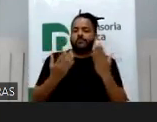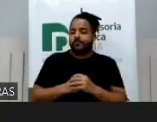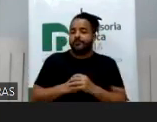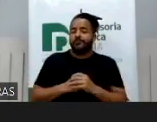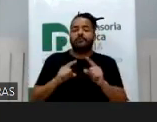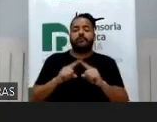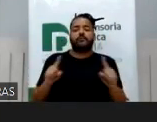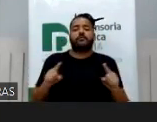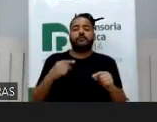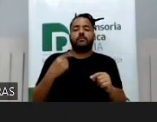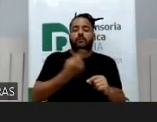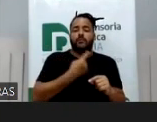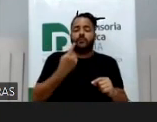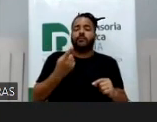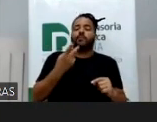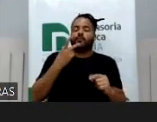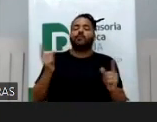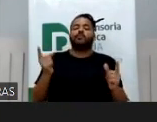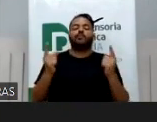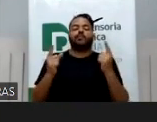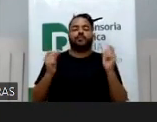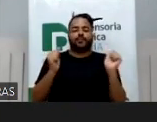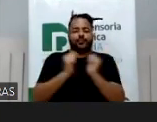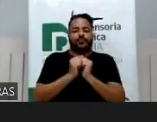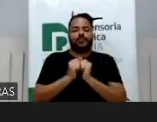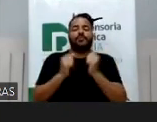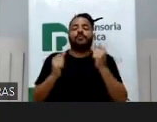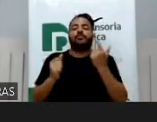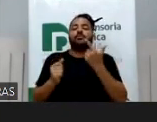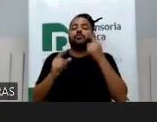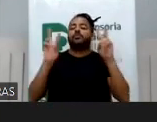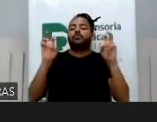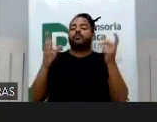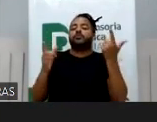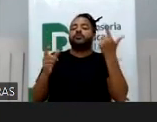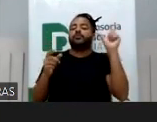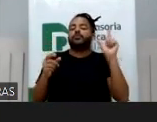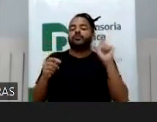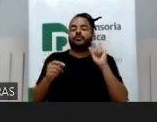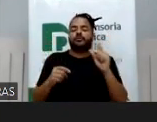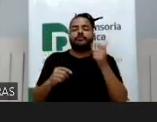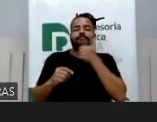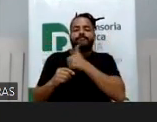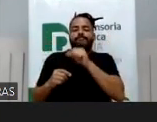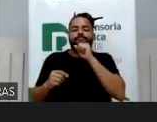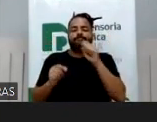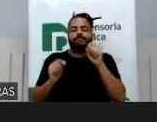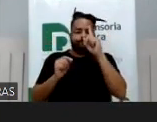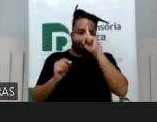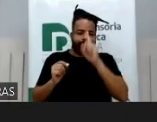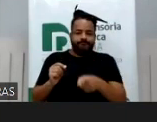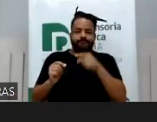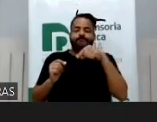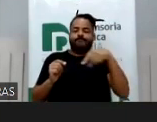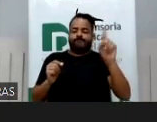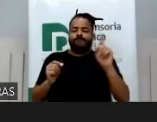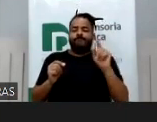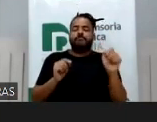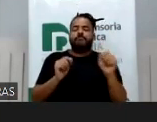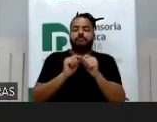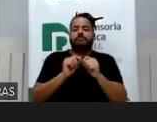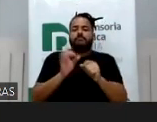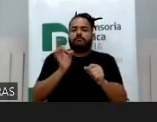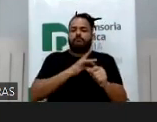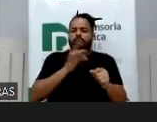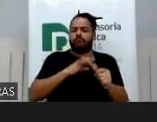foi com a gente eu fiz o oposto do que a mãe fez, dizia ao meu cliente mande ela ir, diga que ela tem que ir, que se não tem motivo de medo,